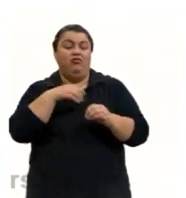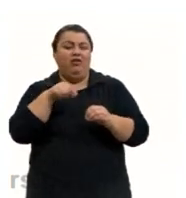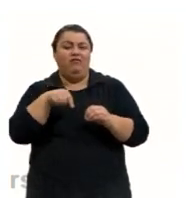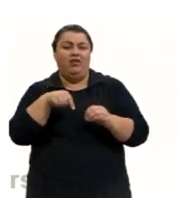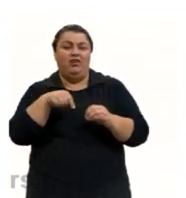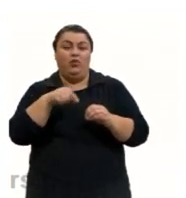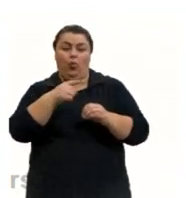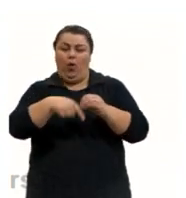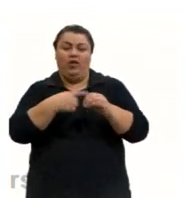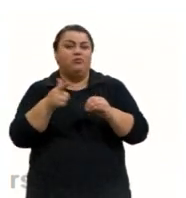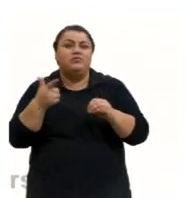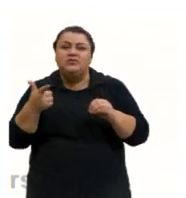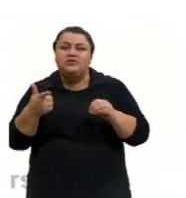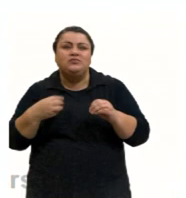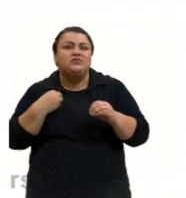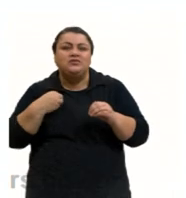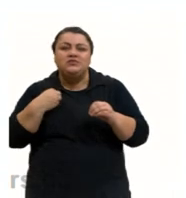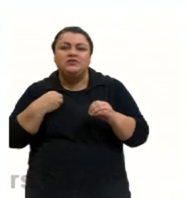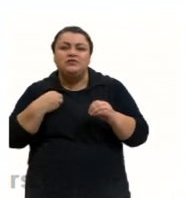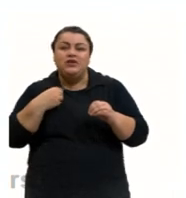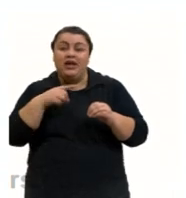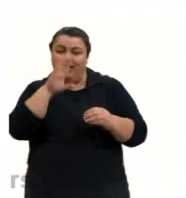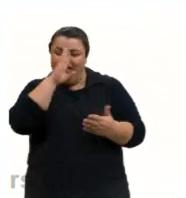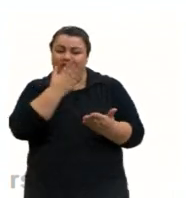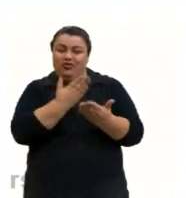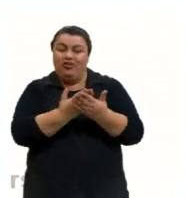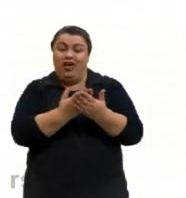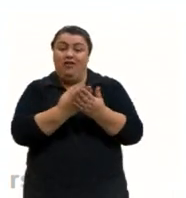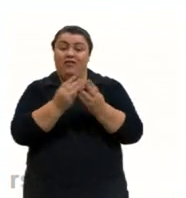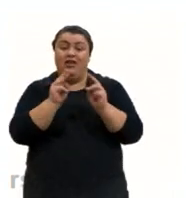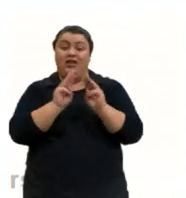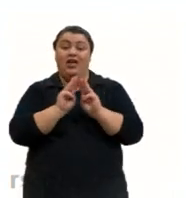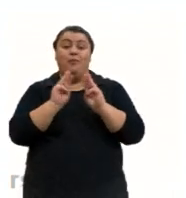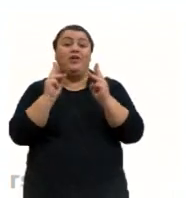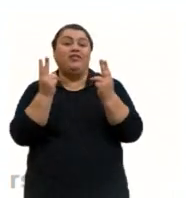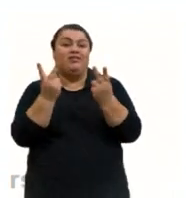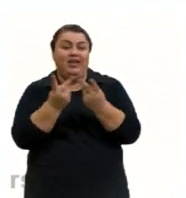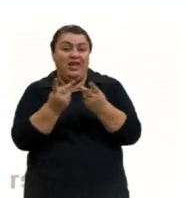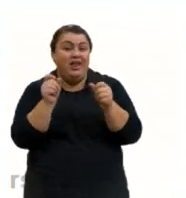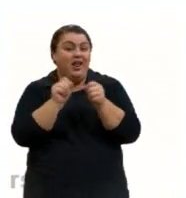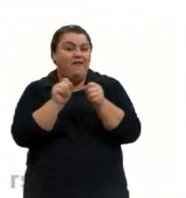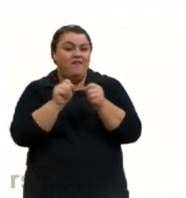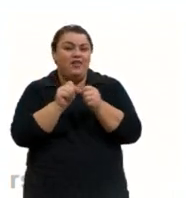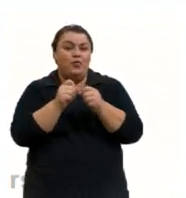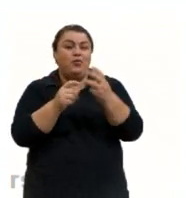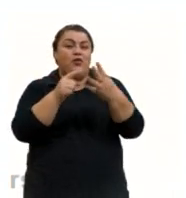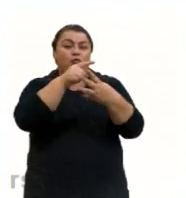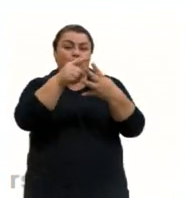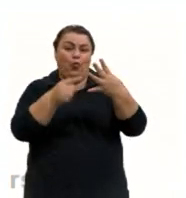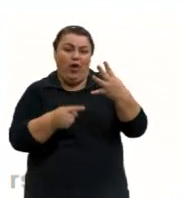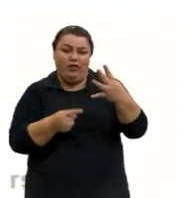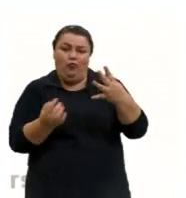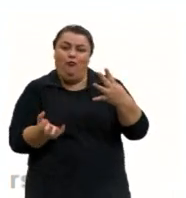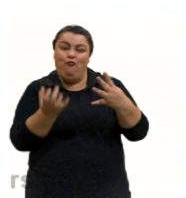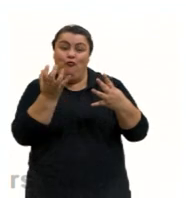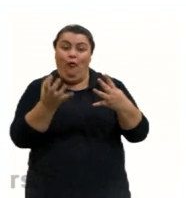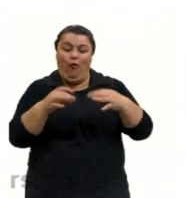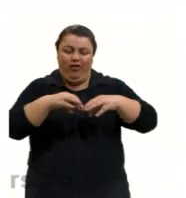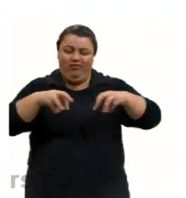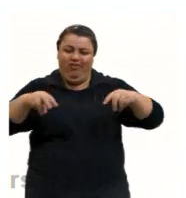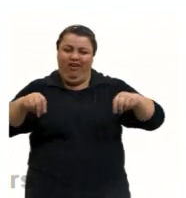existia. Ele acreditava que a matéria era formada pelos quatro elementos, né, fogo, terra,